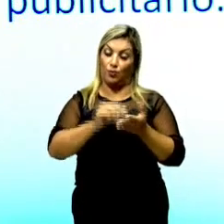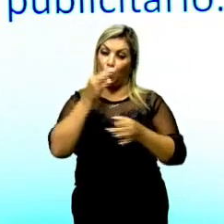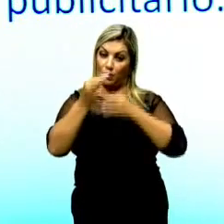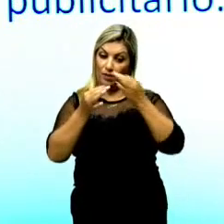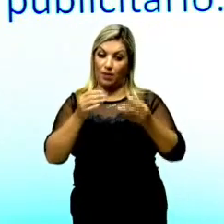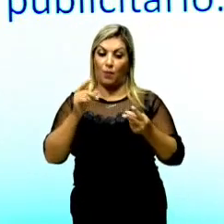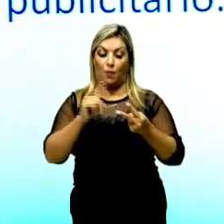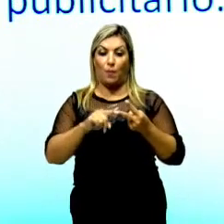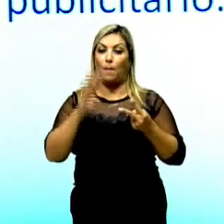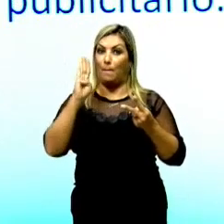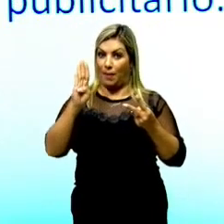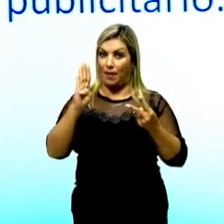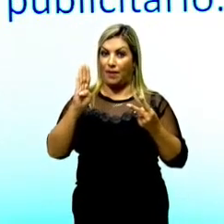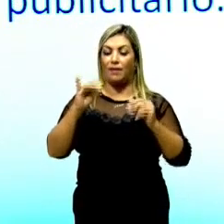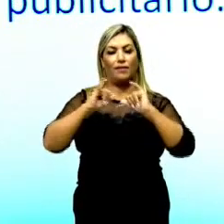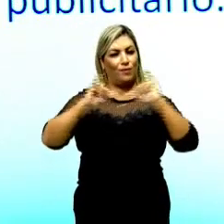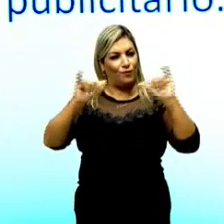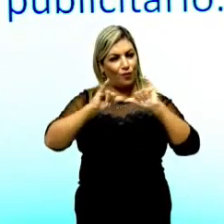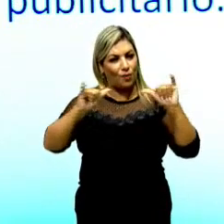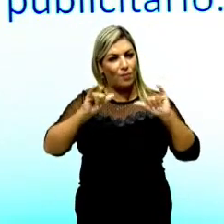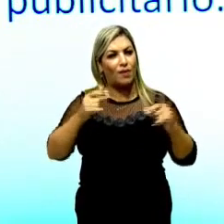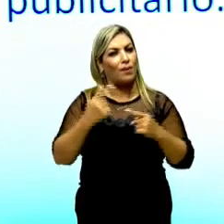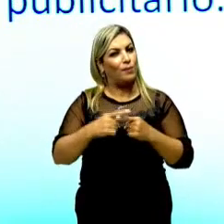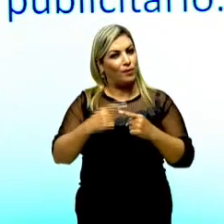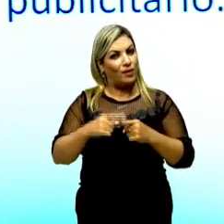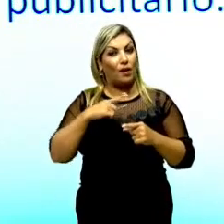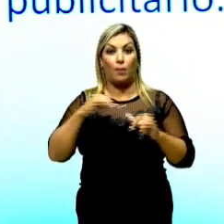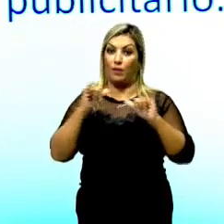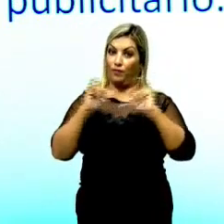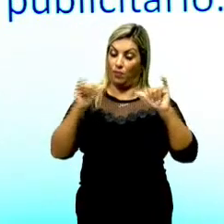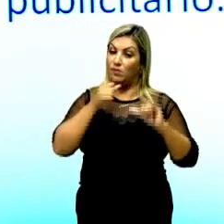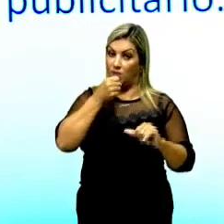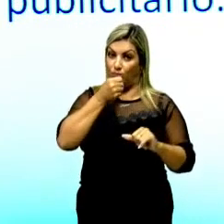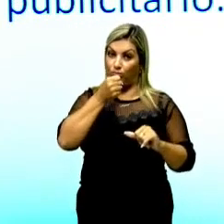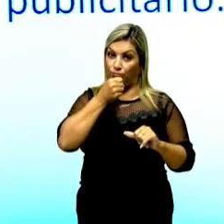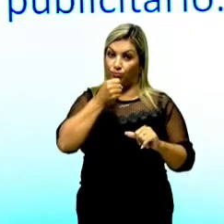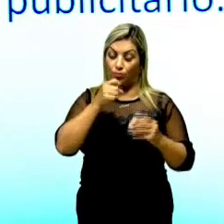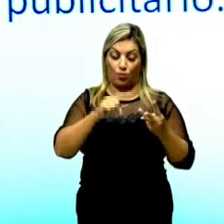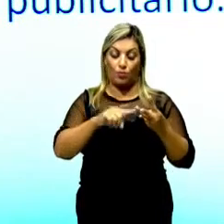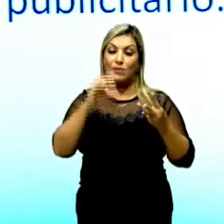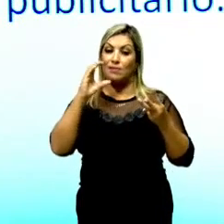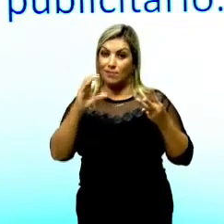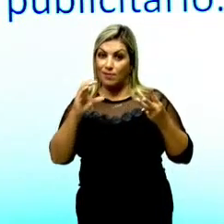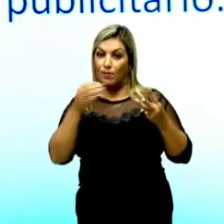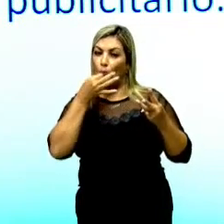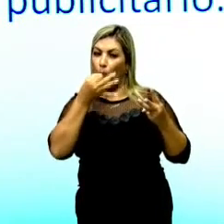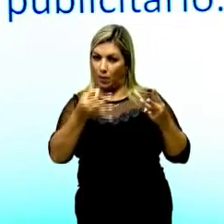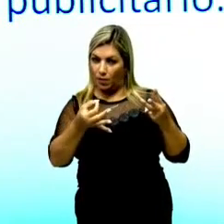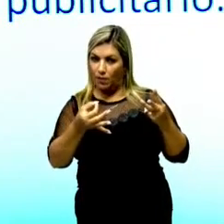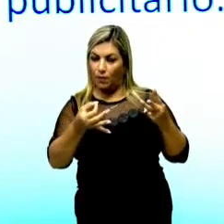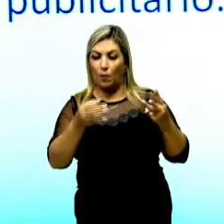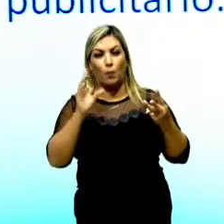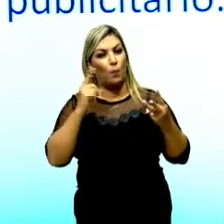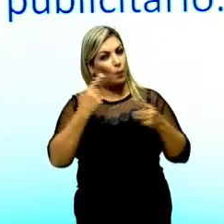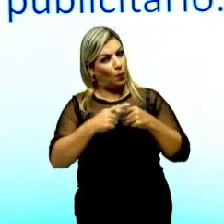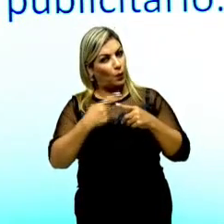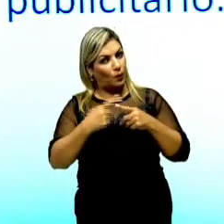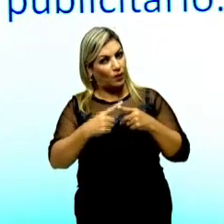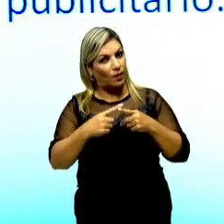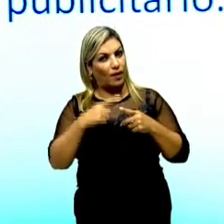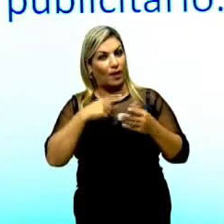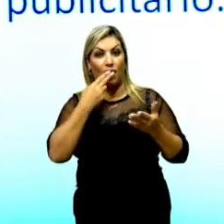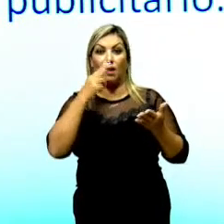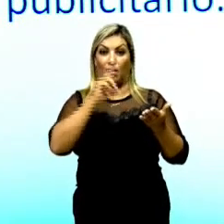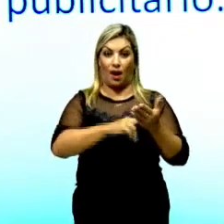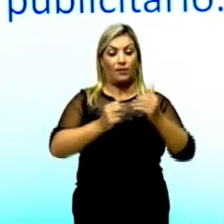Letra B, informar, pois se trata de uma notícia. Ou letra C, opinar, pois se trata de uma